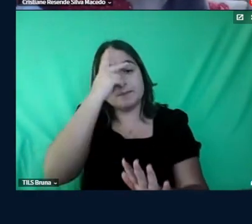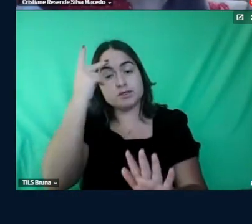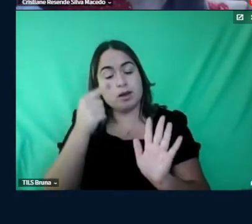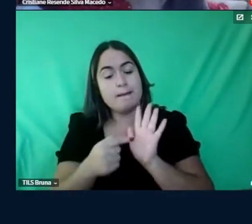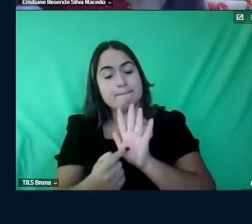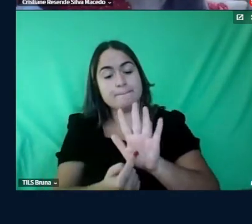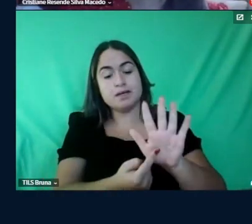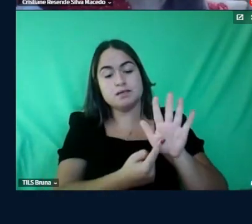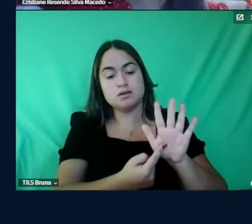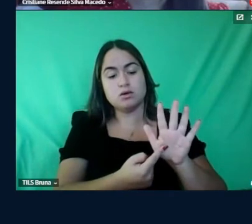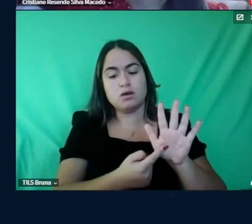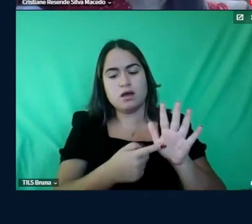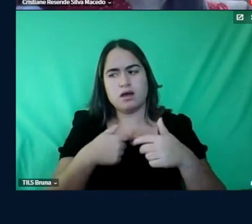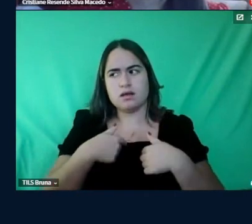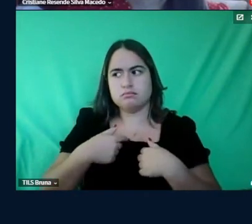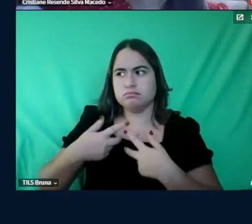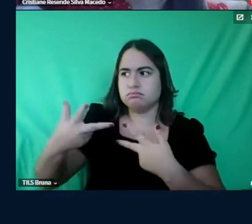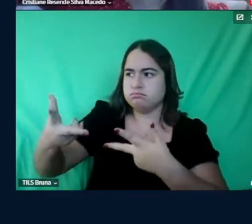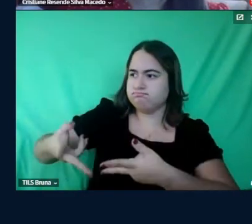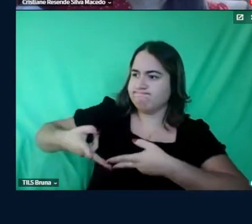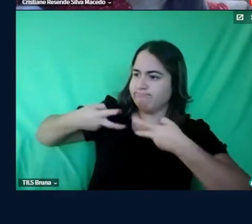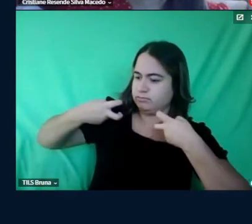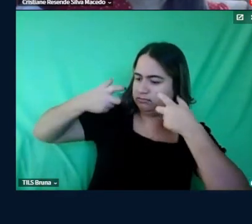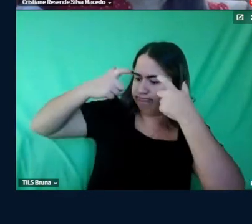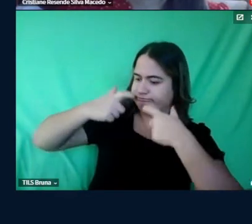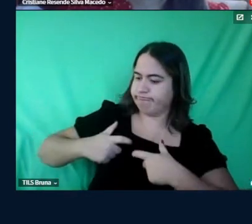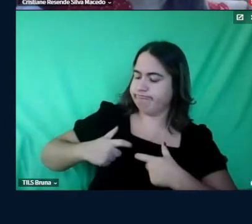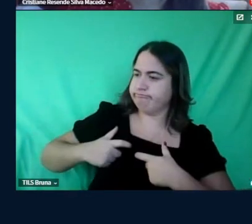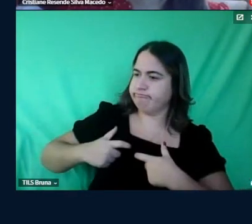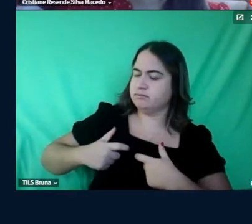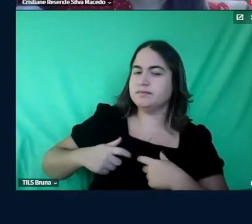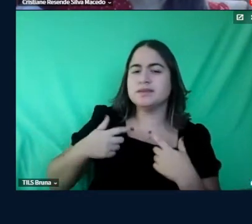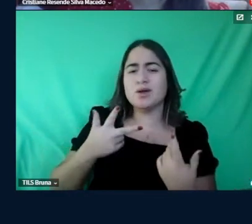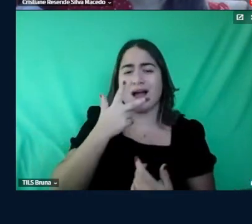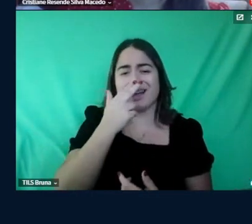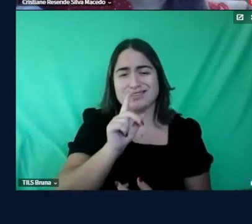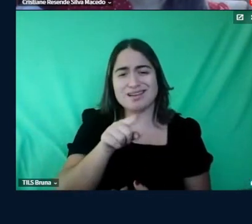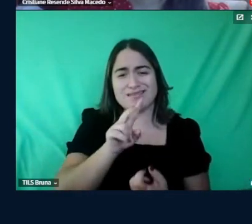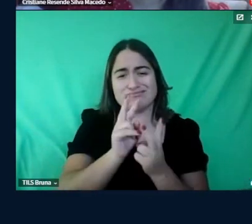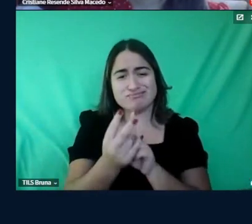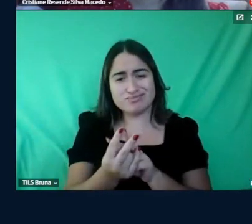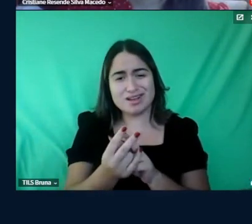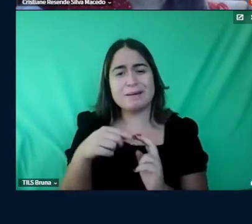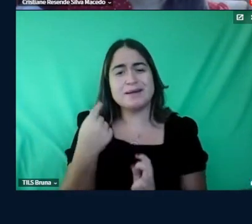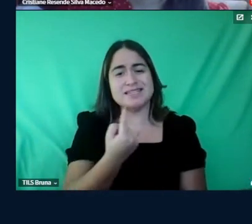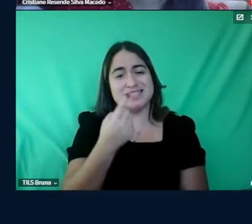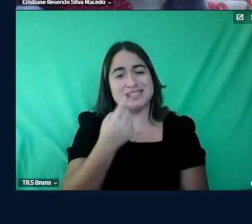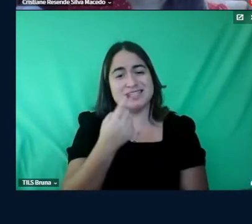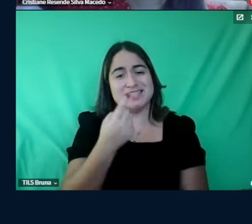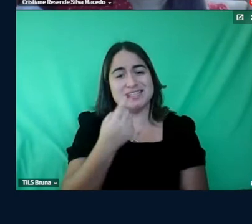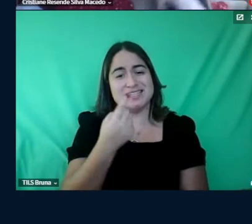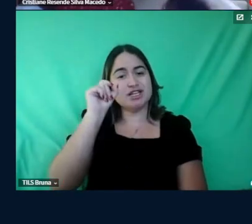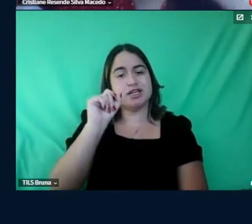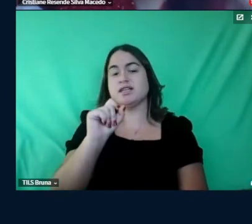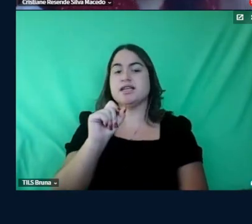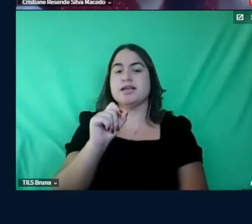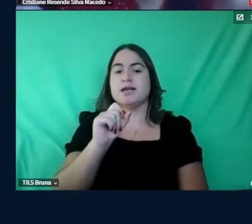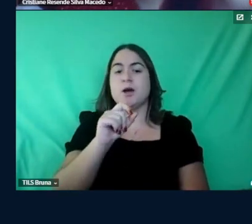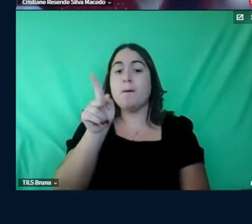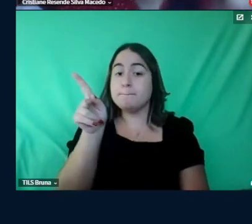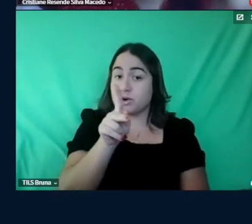transtorno pra ela ela se enxergou então acho que é uma analogia pra gente pensar que o professor precisa